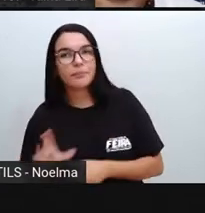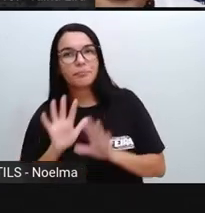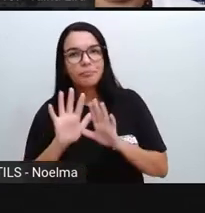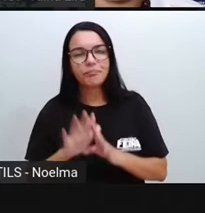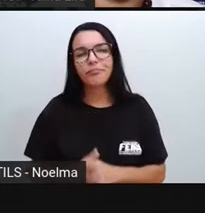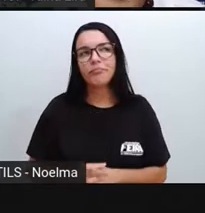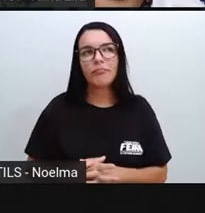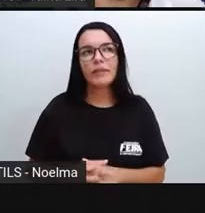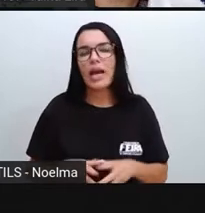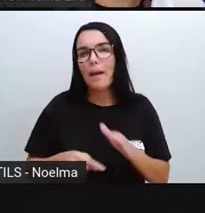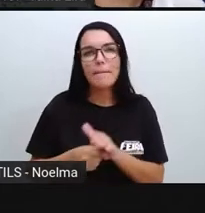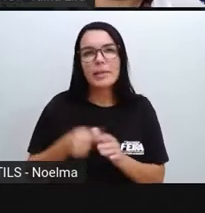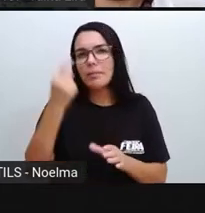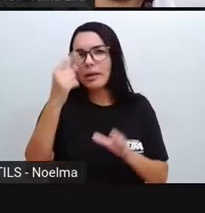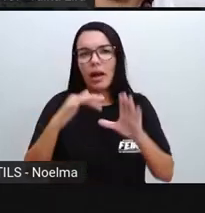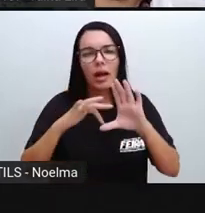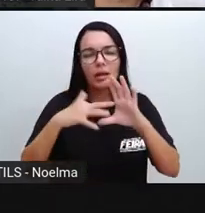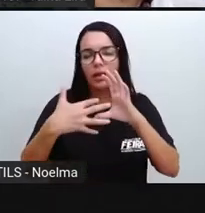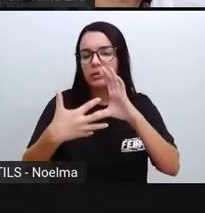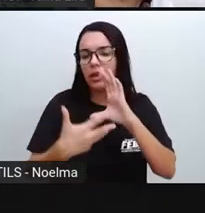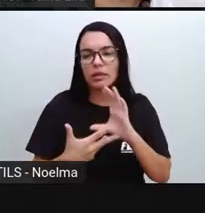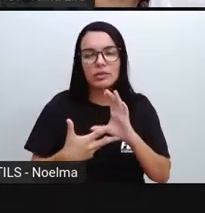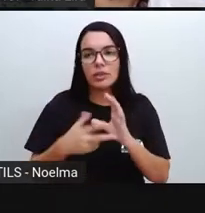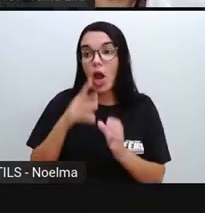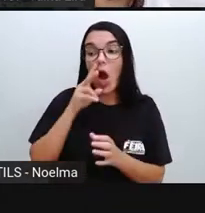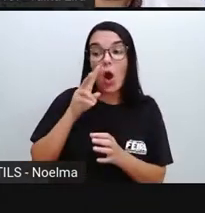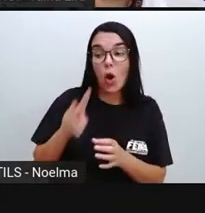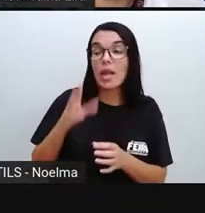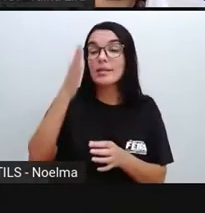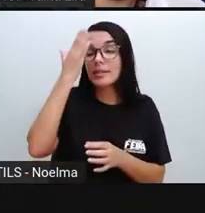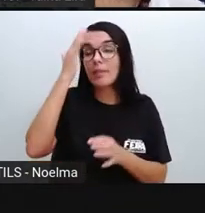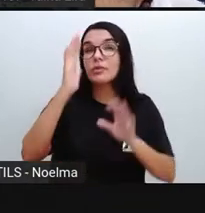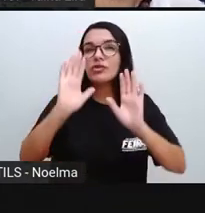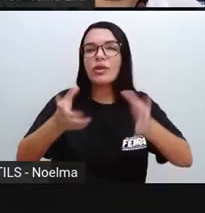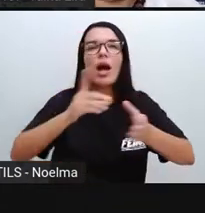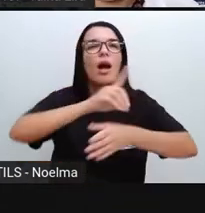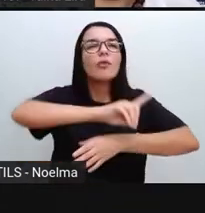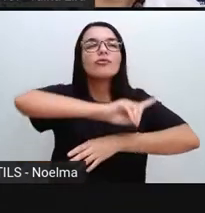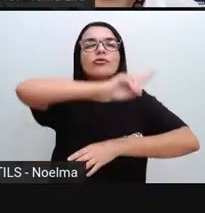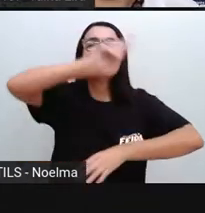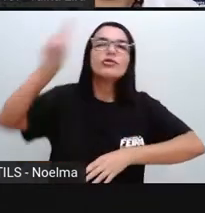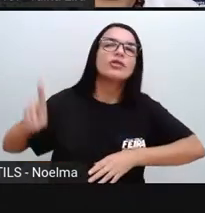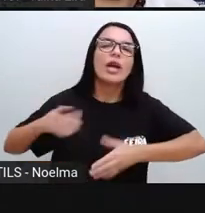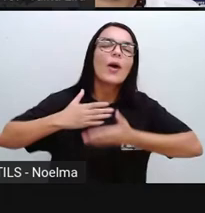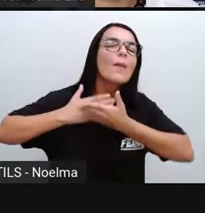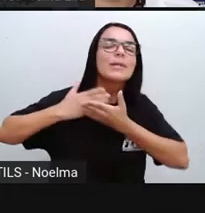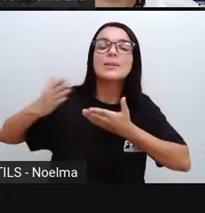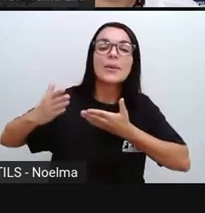o dia, tá? Que a gente olha e sabe que o dia começou. E aí?